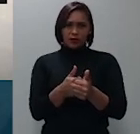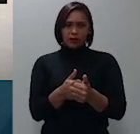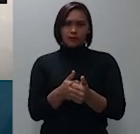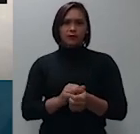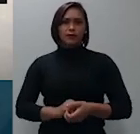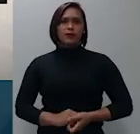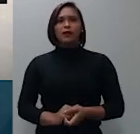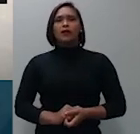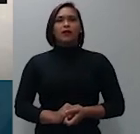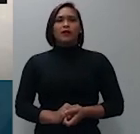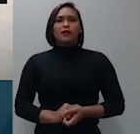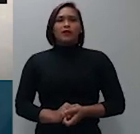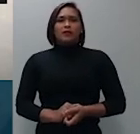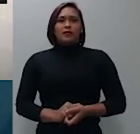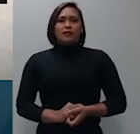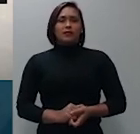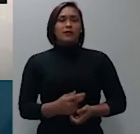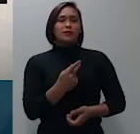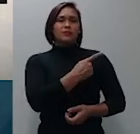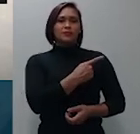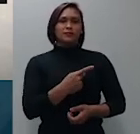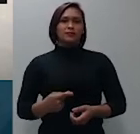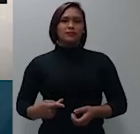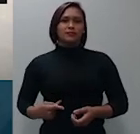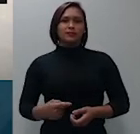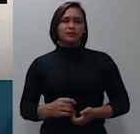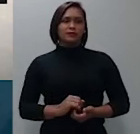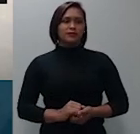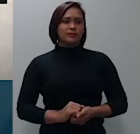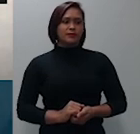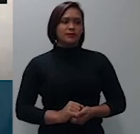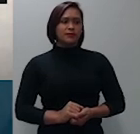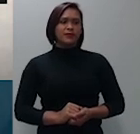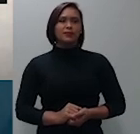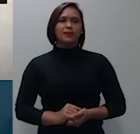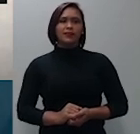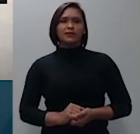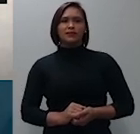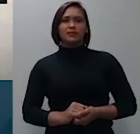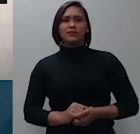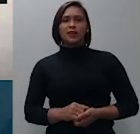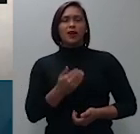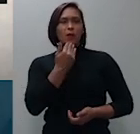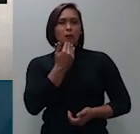presidente se vossa excelência solicitar ao apoio